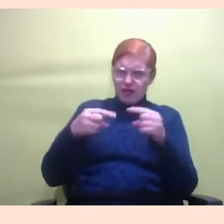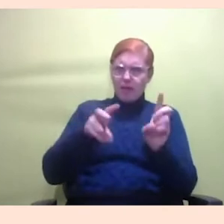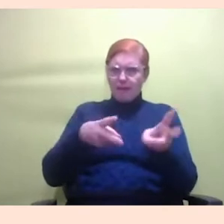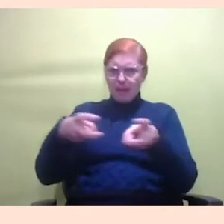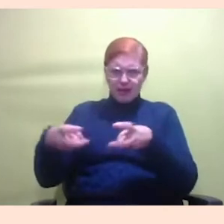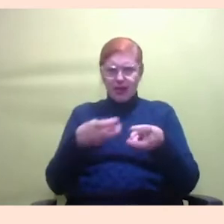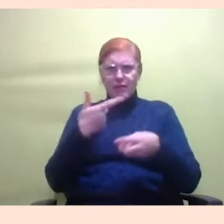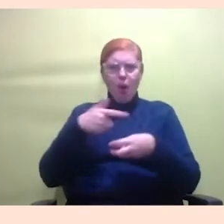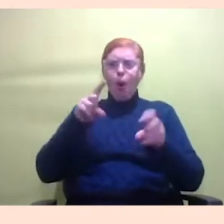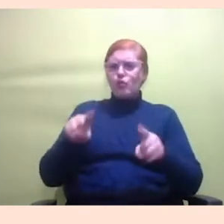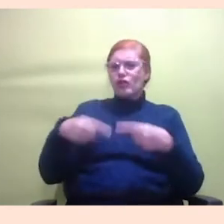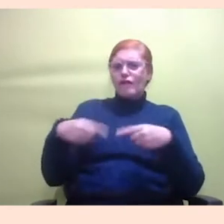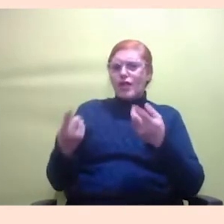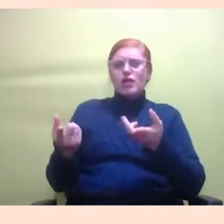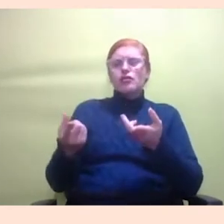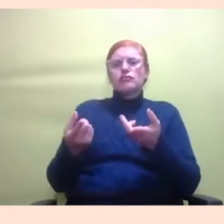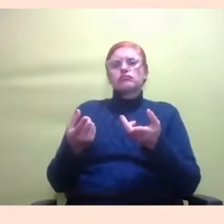desafios que não esses,